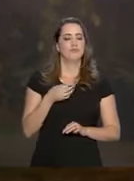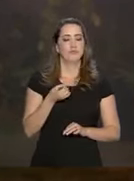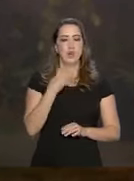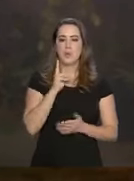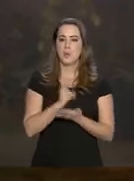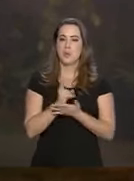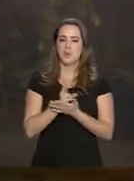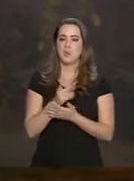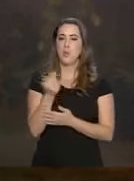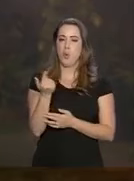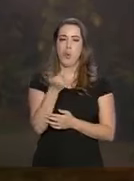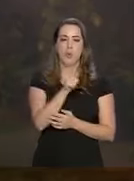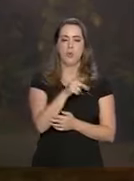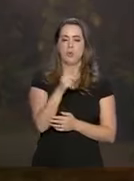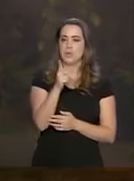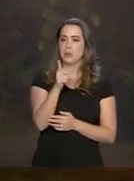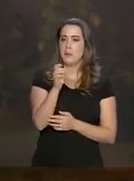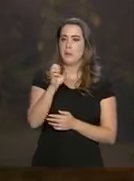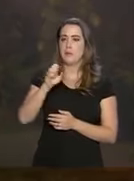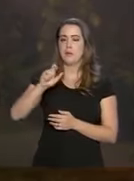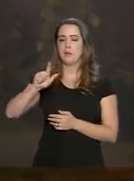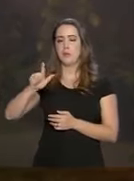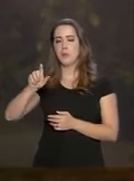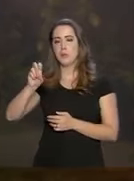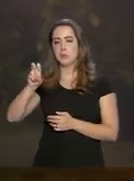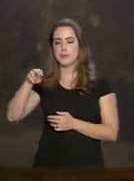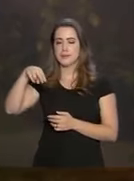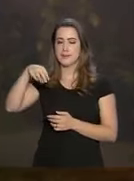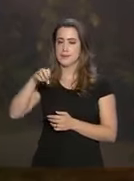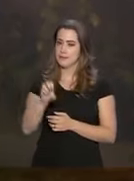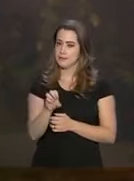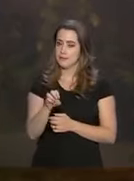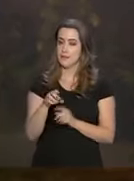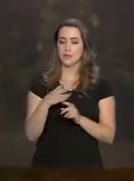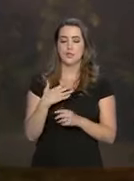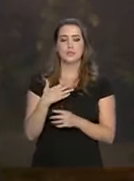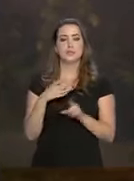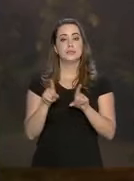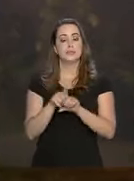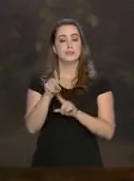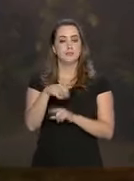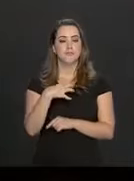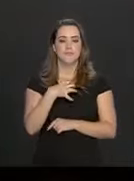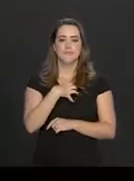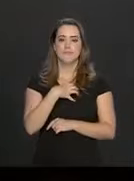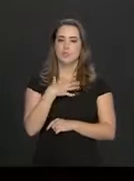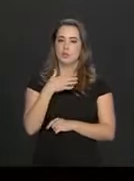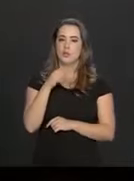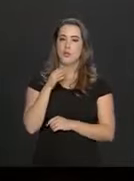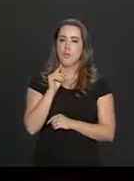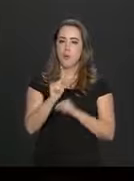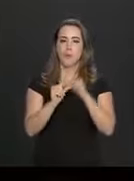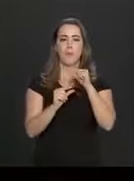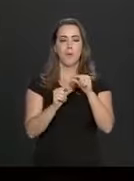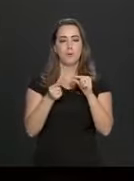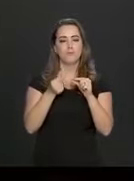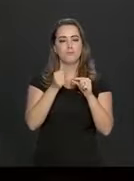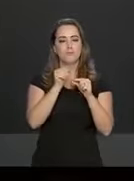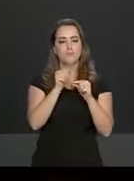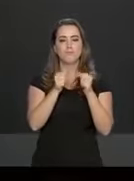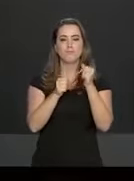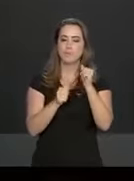como uma pilsen, né? E eu bebo mais pausadamente, porque eu aprecio mais a cerveja. É uma questão de ocasião.